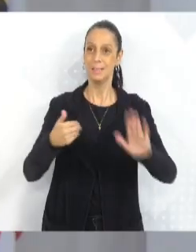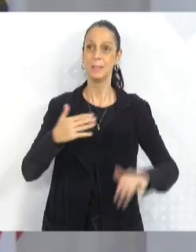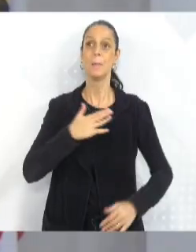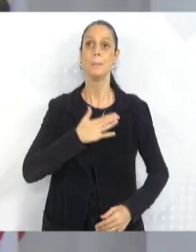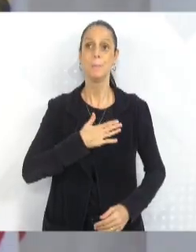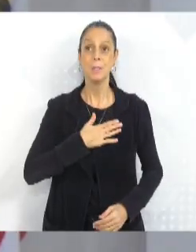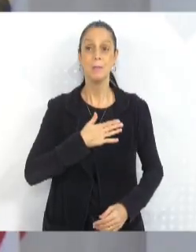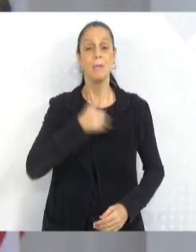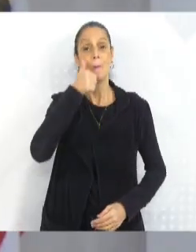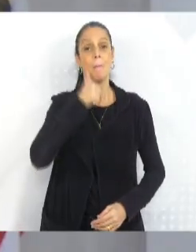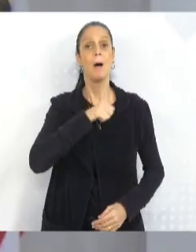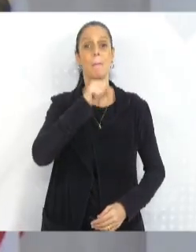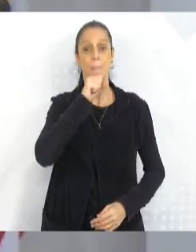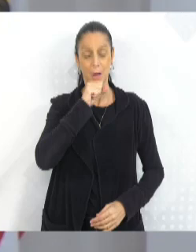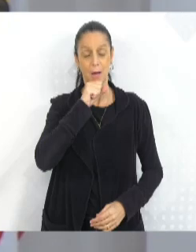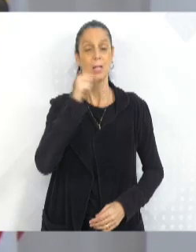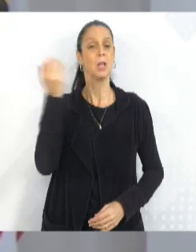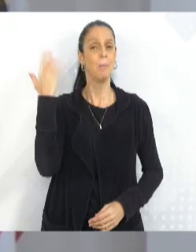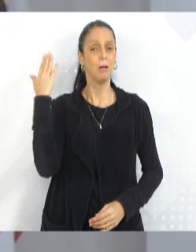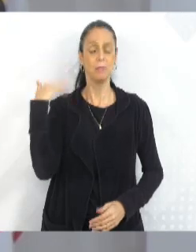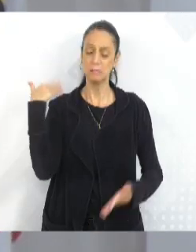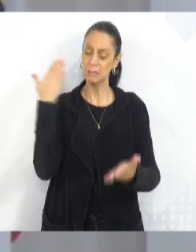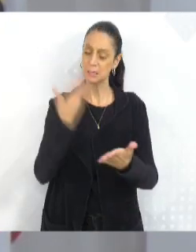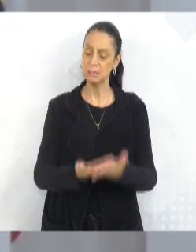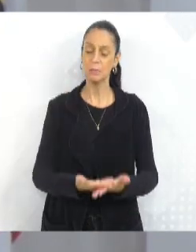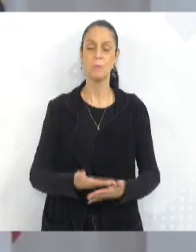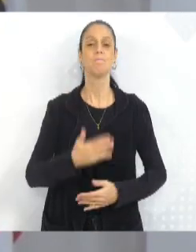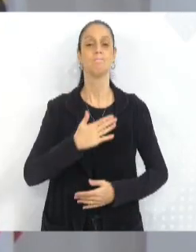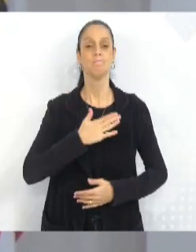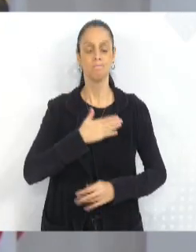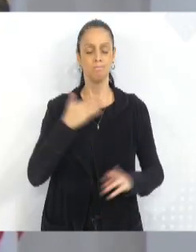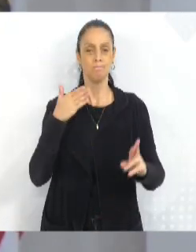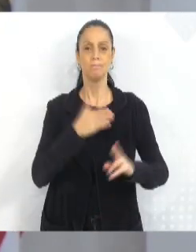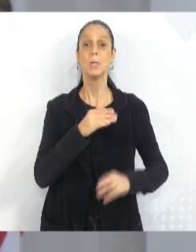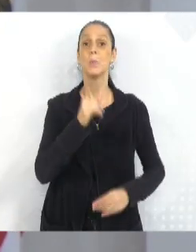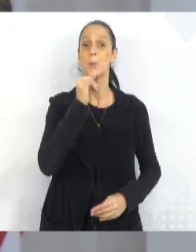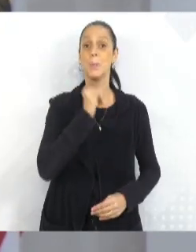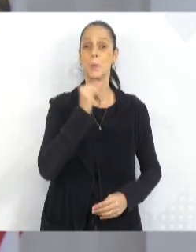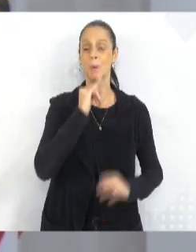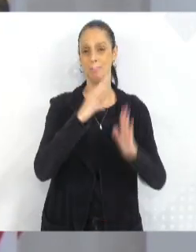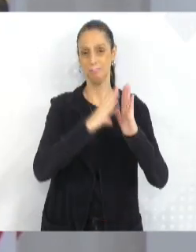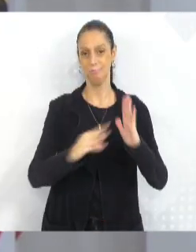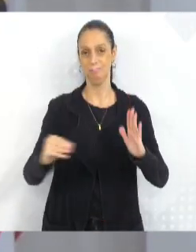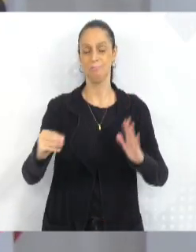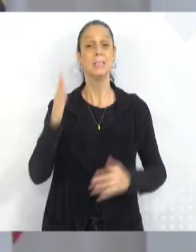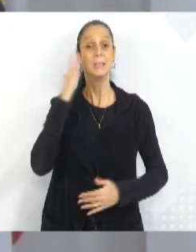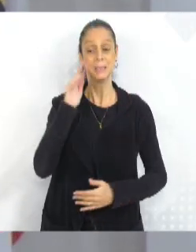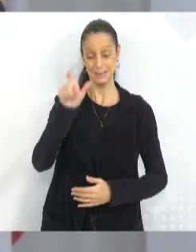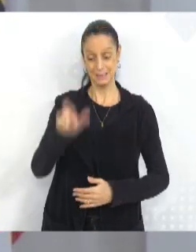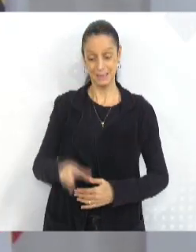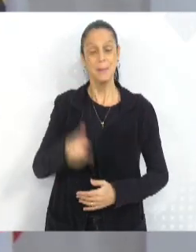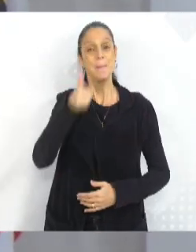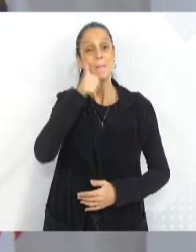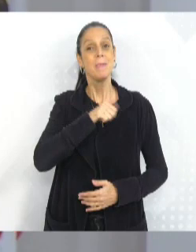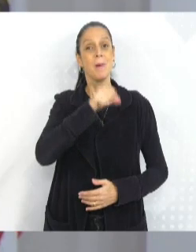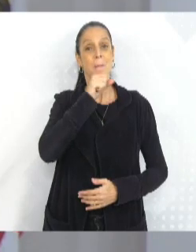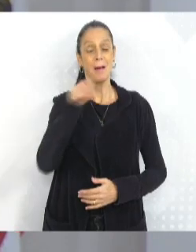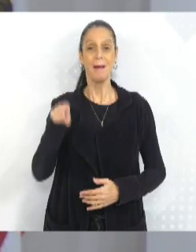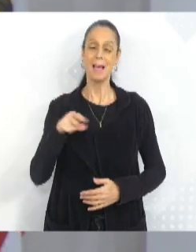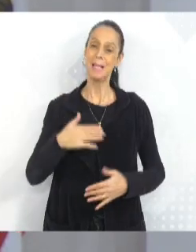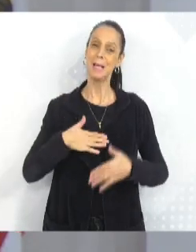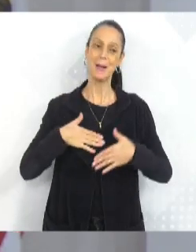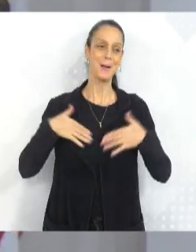foi realmente, e é, um exemplo a ser seguido. E eu sei do orgulho que ela tem, né? De ter os dez